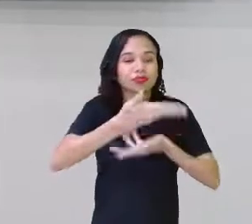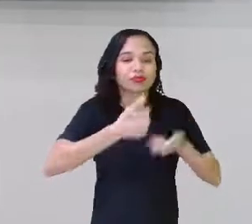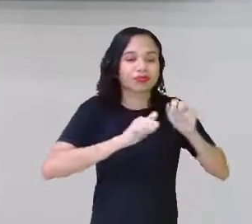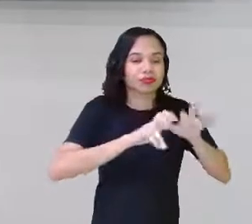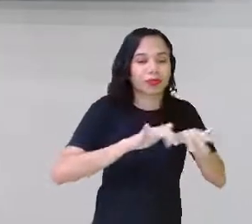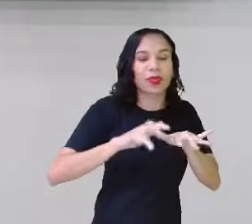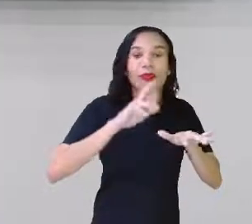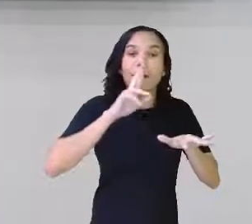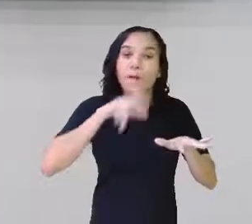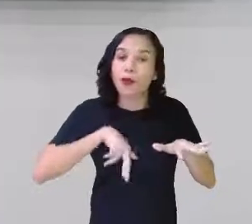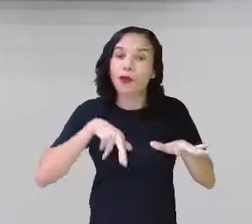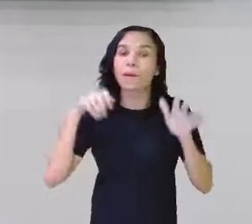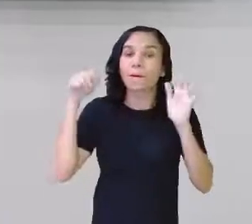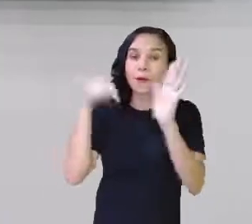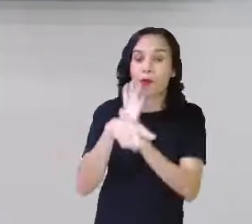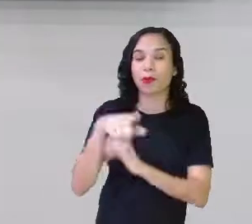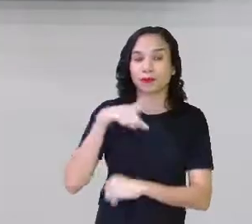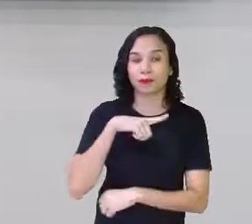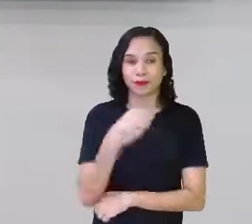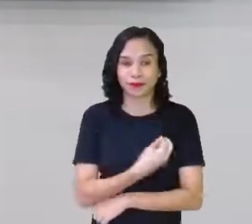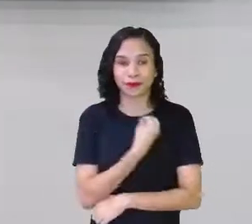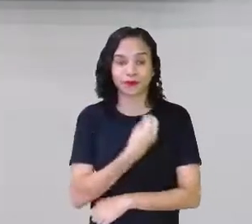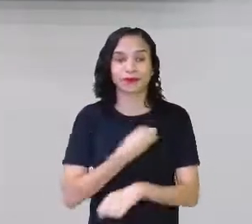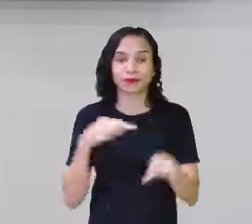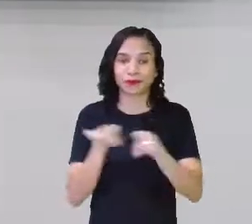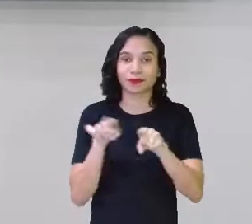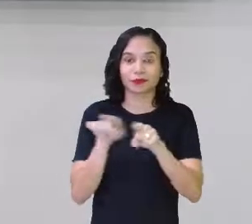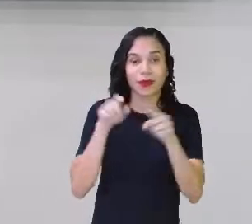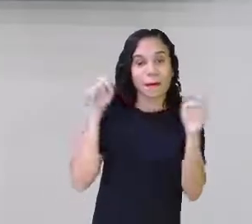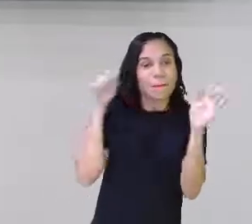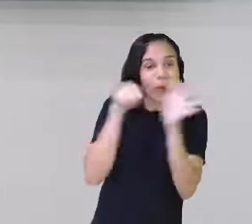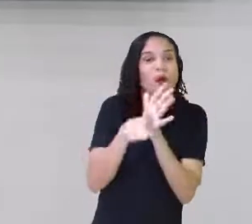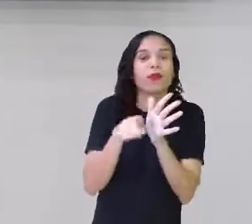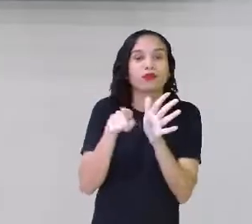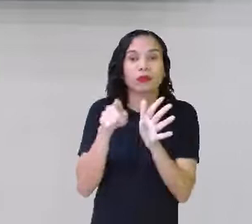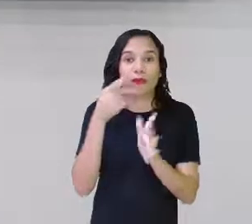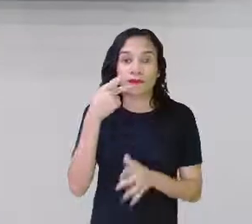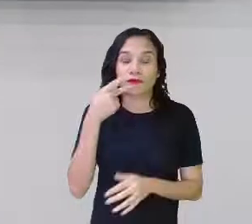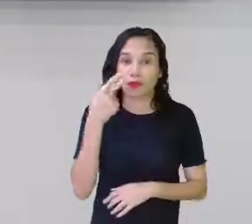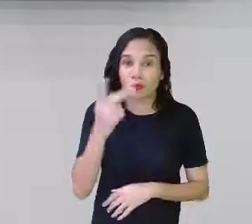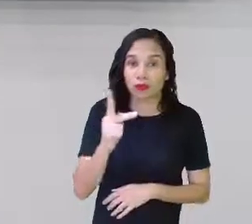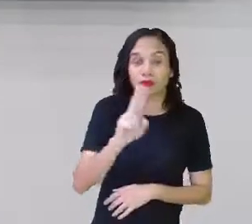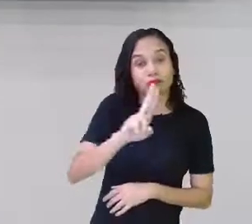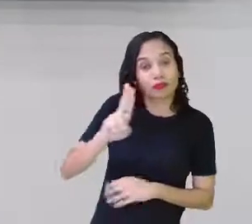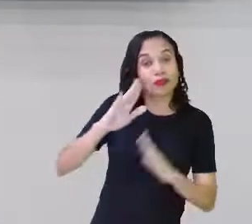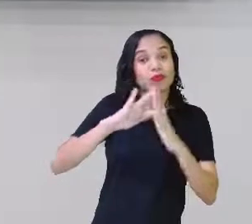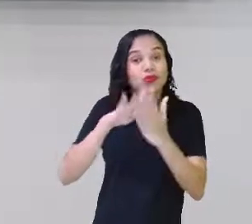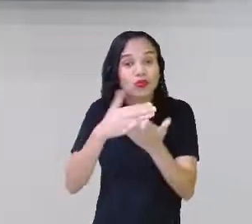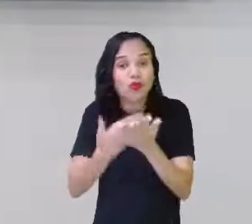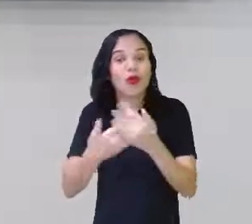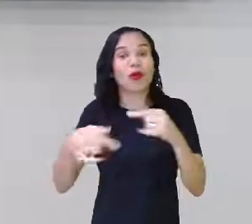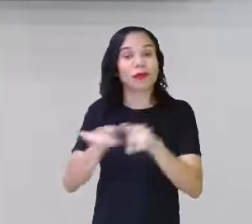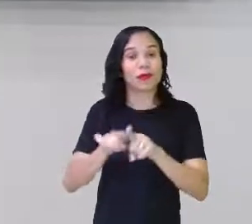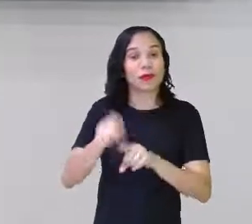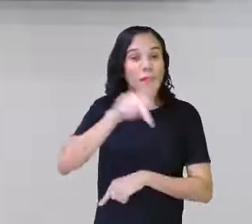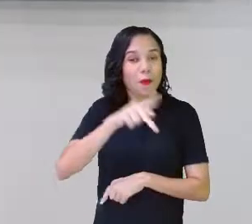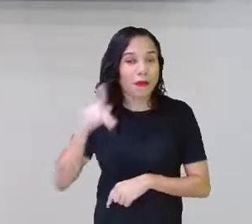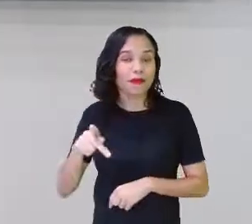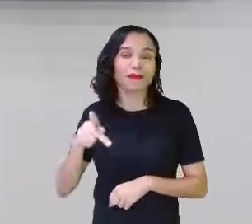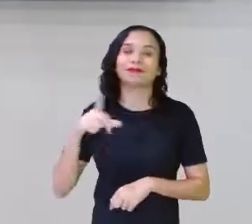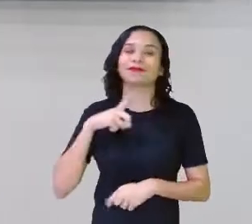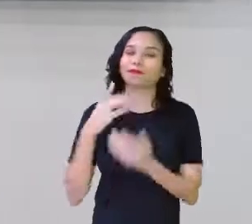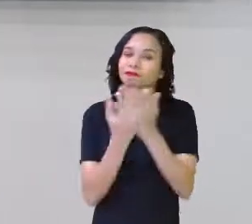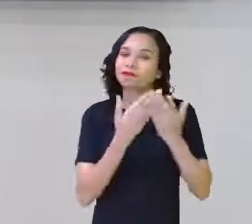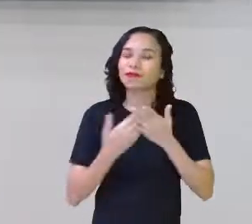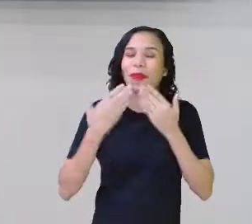respondendo as minhas perguntas, mandando perguntas, pode dizer o nome da sua escola, seu professor, sua professora e torna a